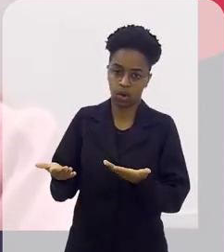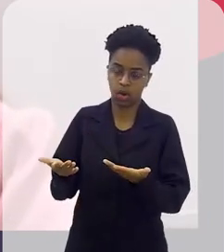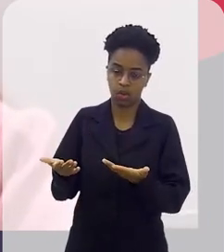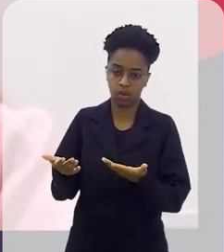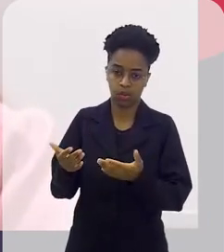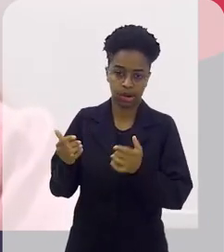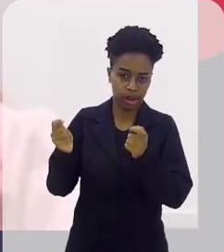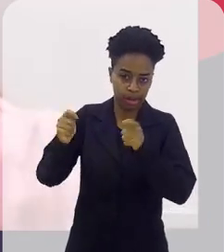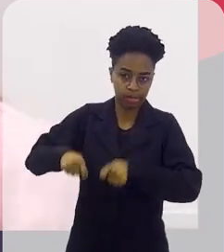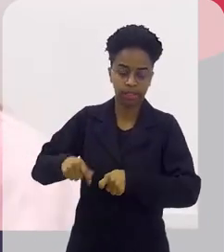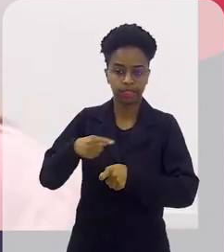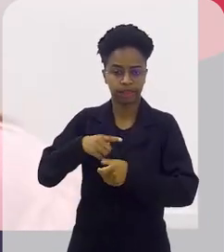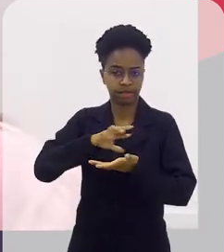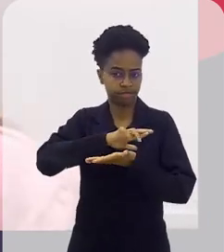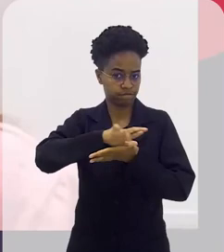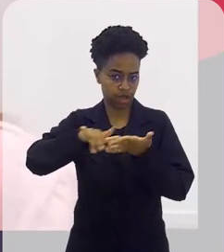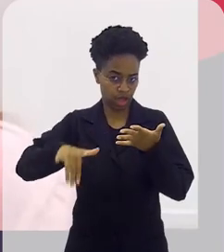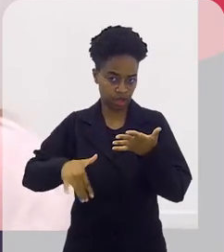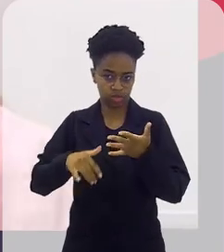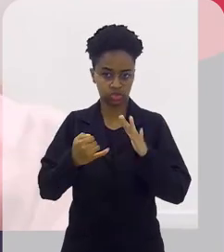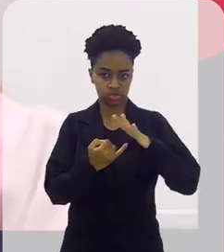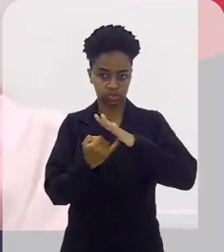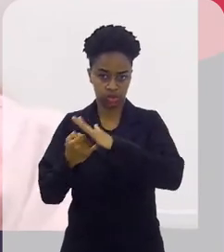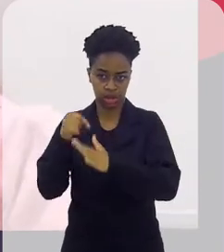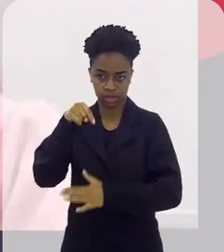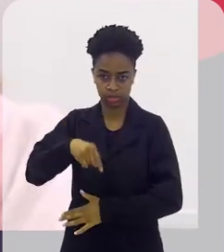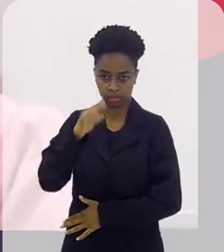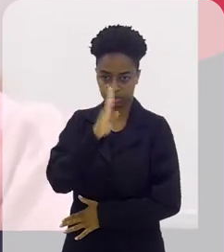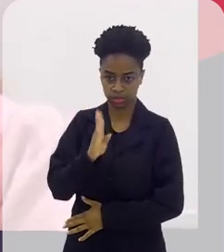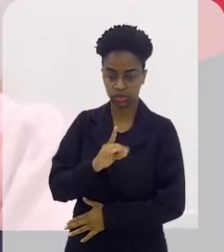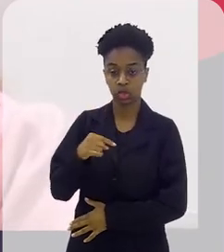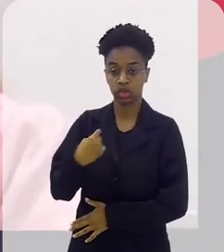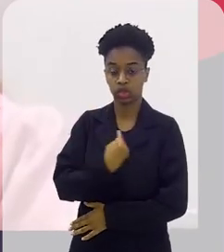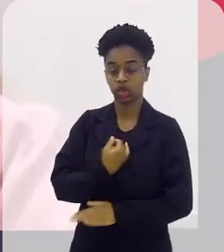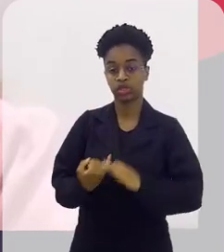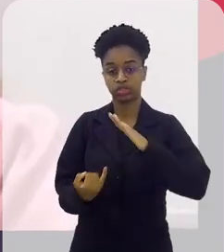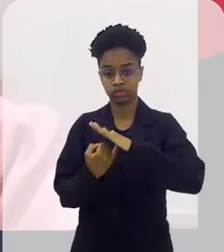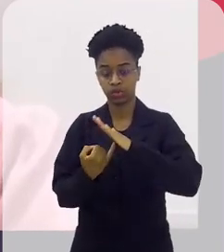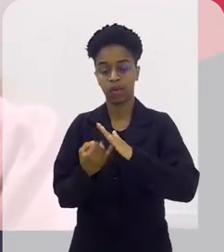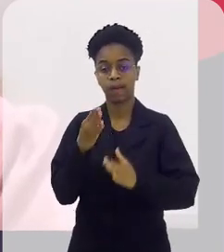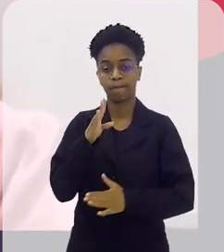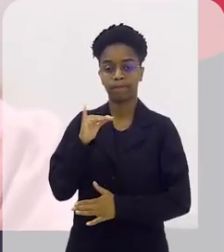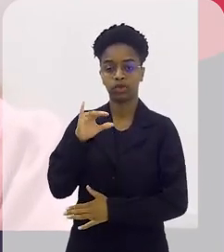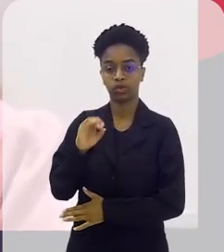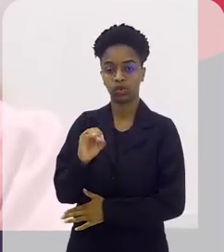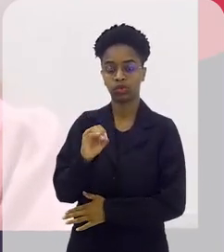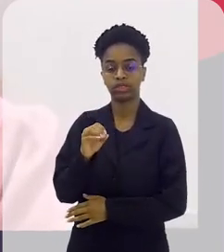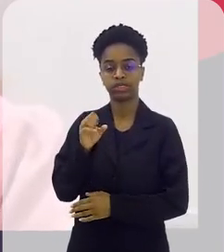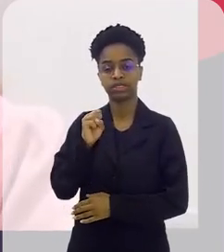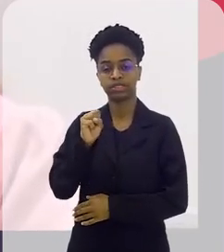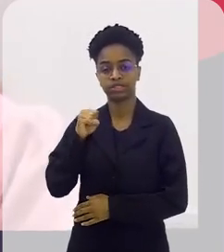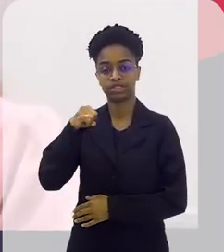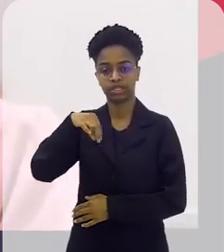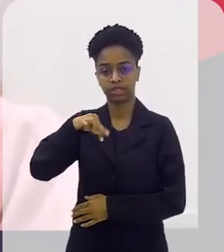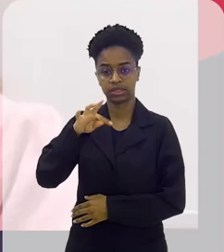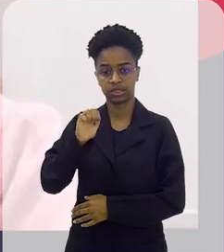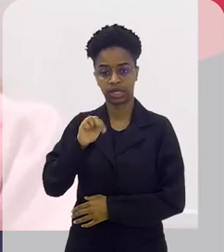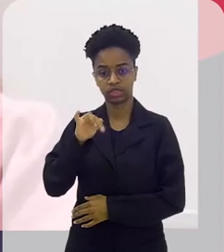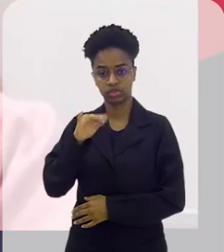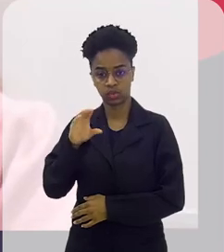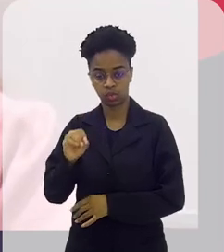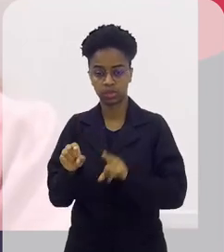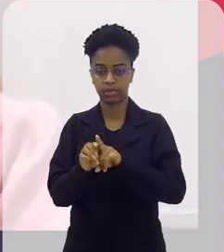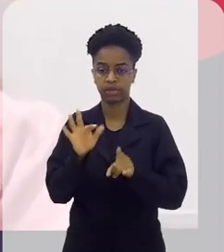competência, existem vários ISIs no Brasil. O nosso é o Instituto de Biosintéticas e Fibras. Então, aqui a gente